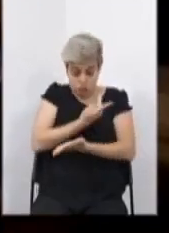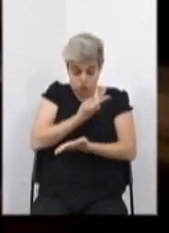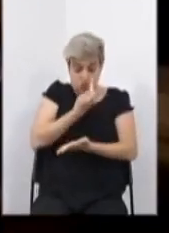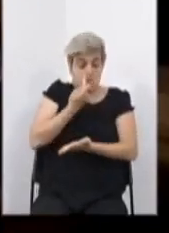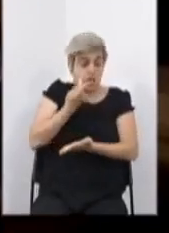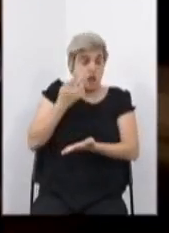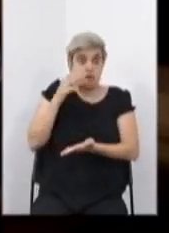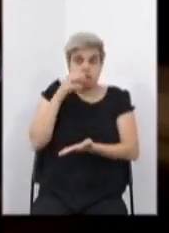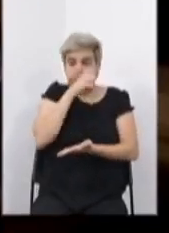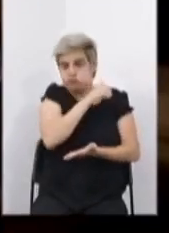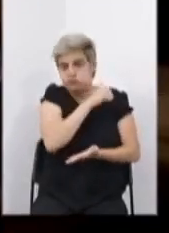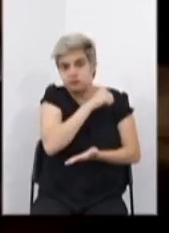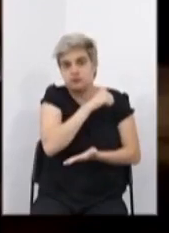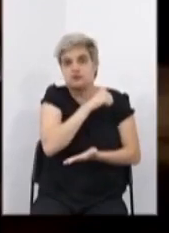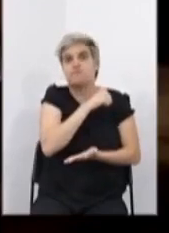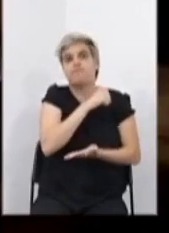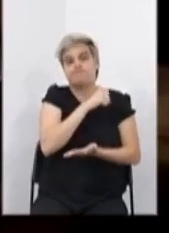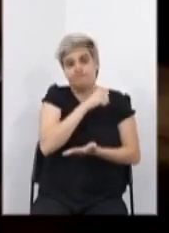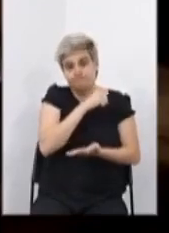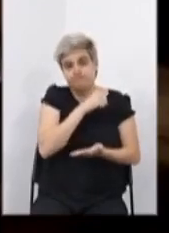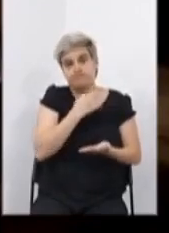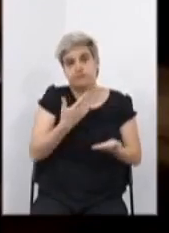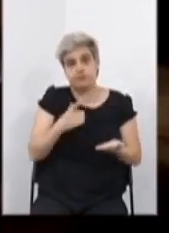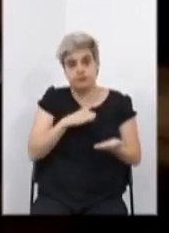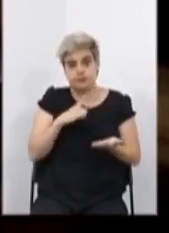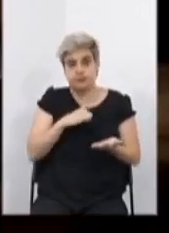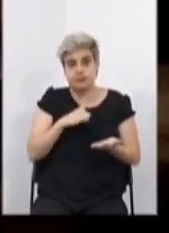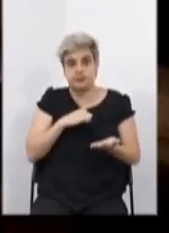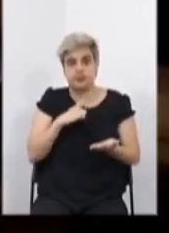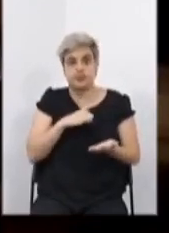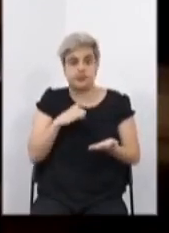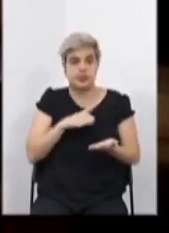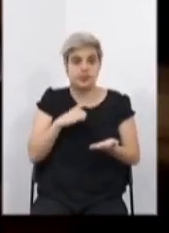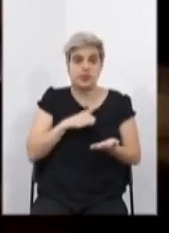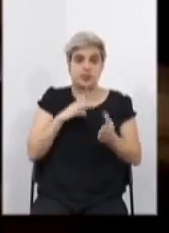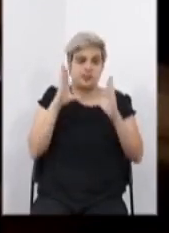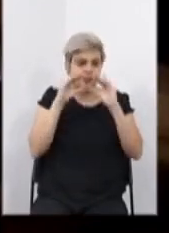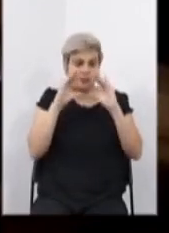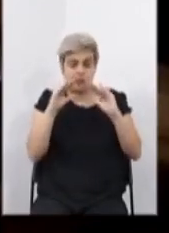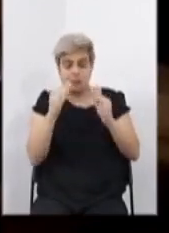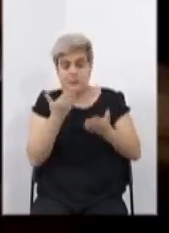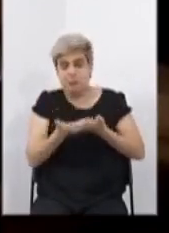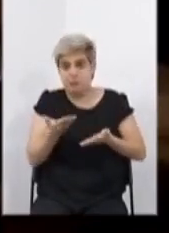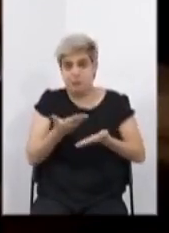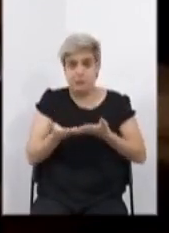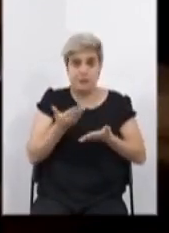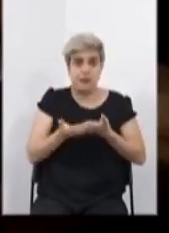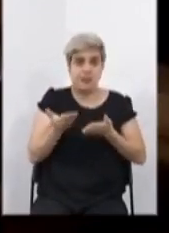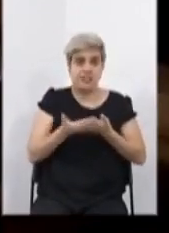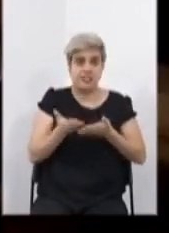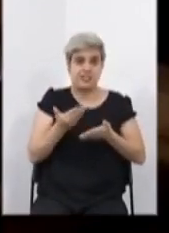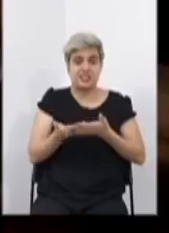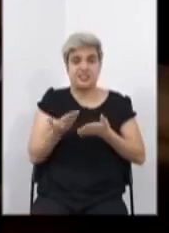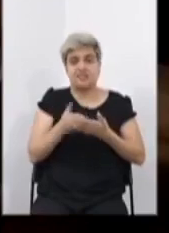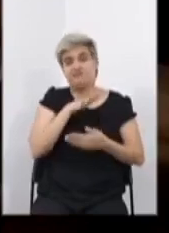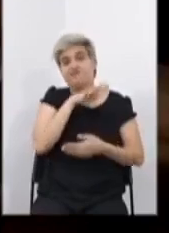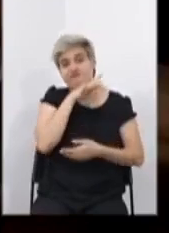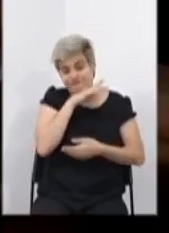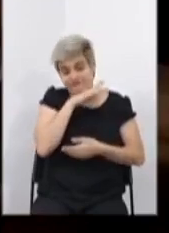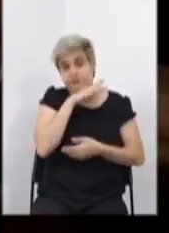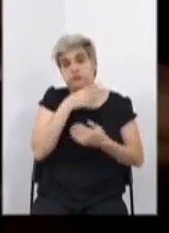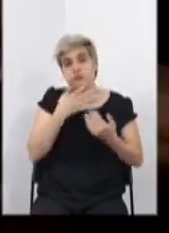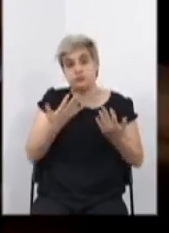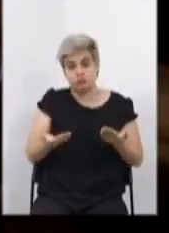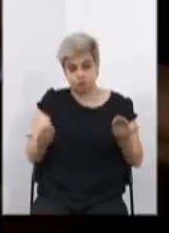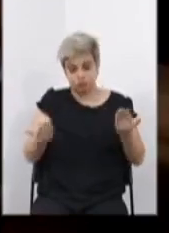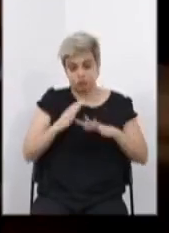espera, ela já chegou e já está tirando a nossa tranquilidade e gerando desconfortos. Estou praticamente